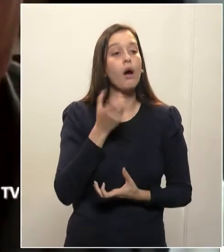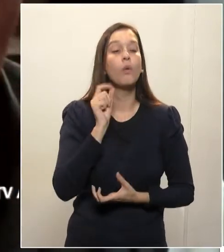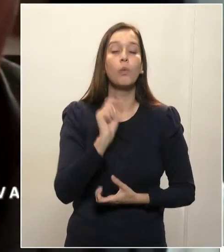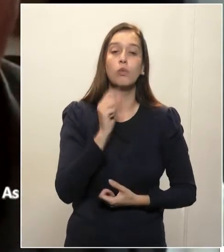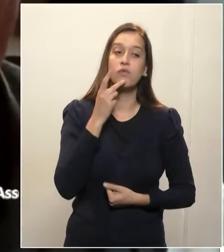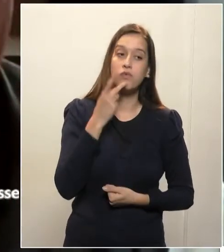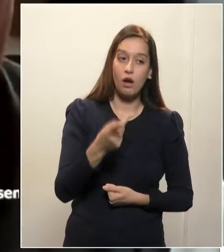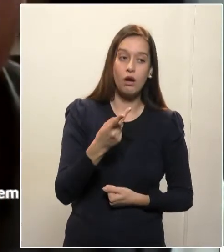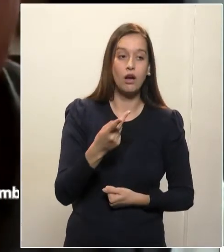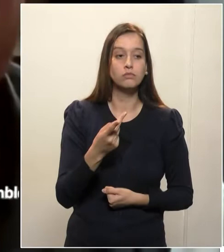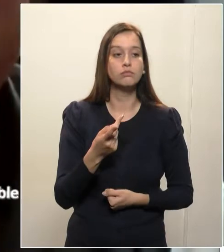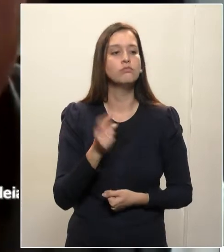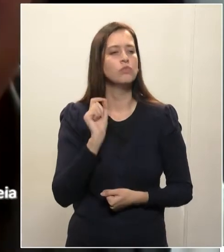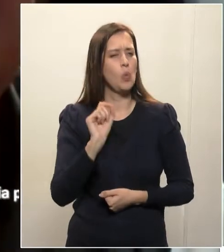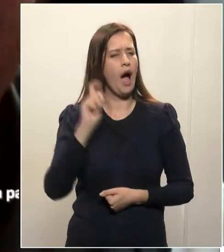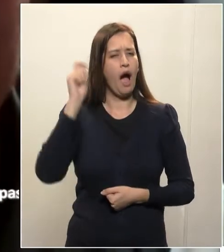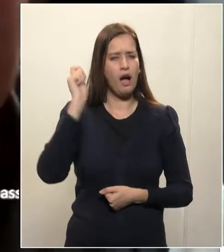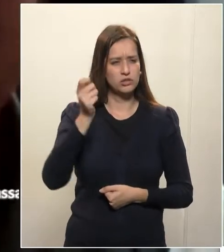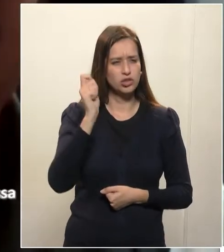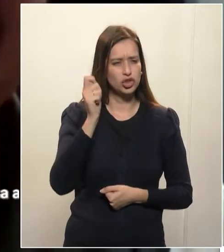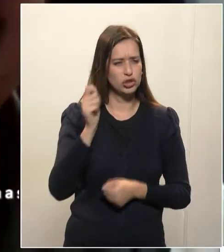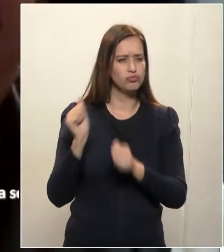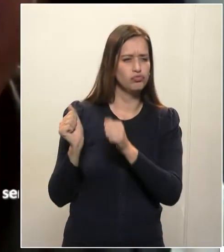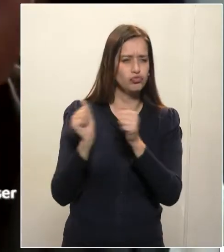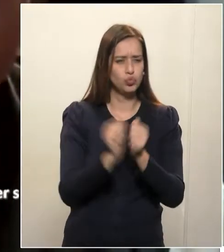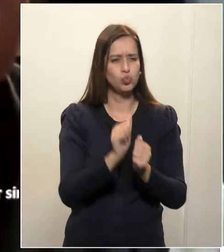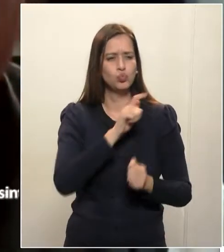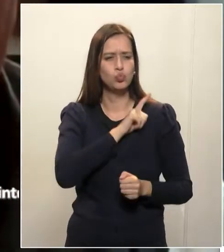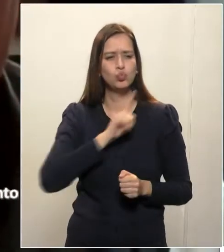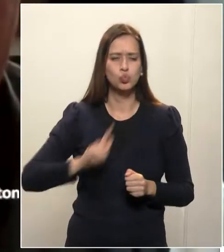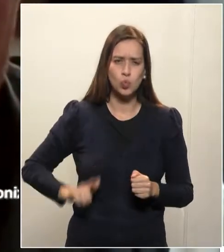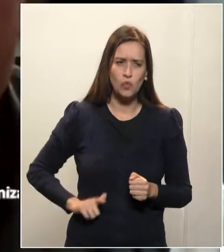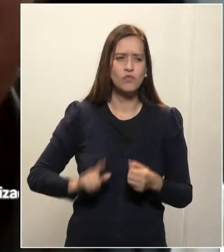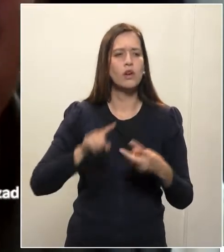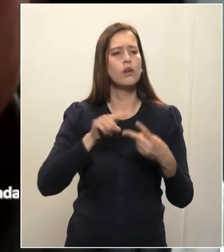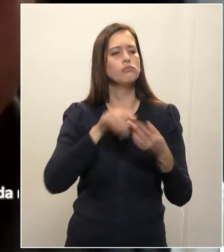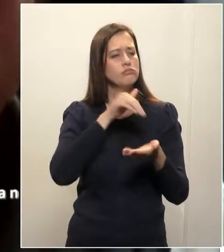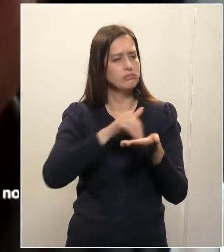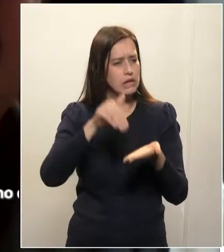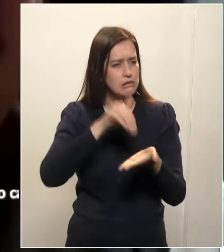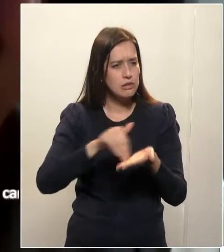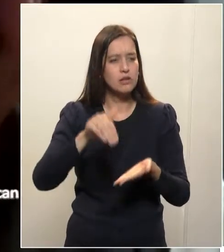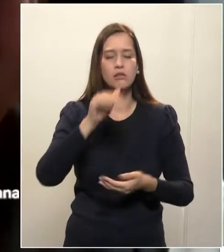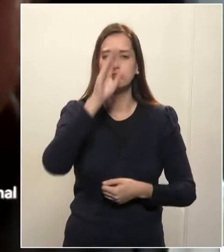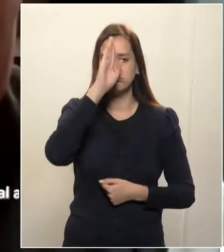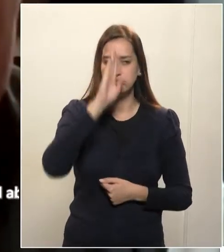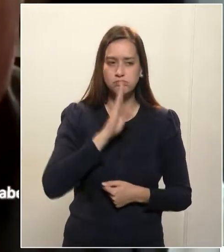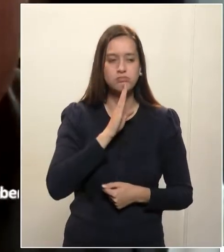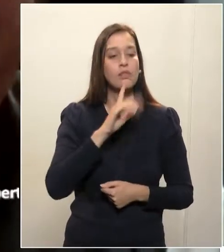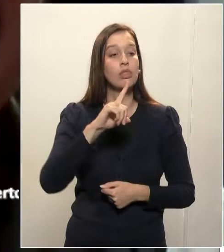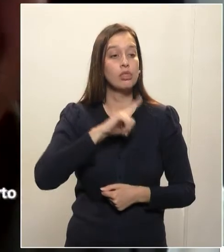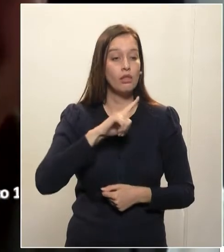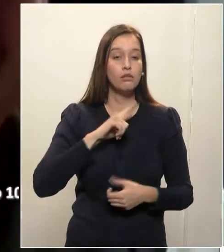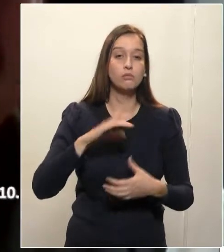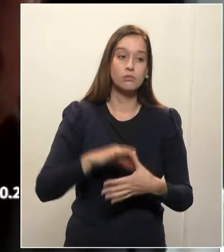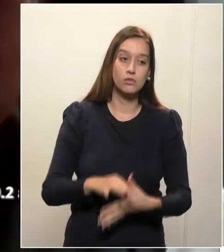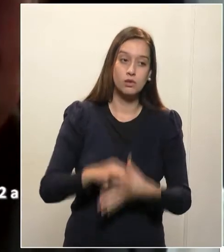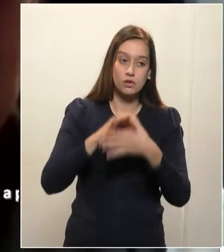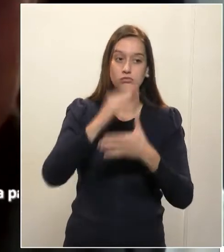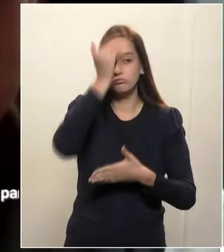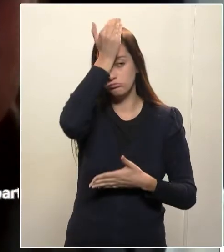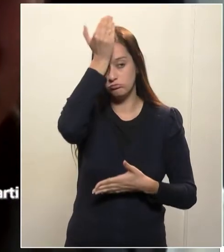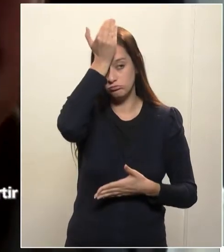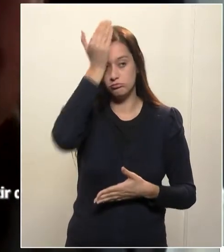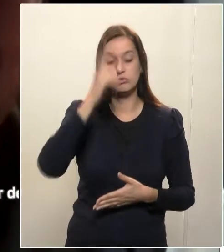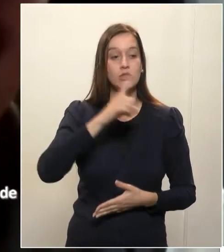governador, a Comissão de Segurança Pública, lá estava presente o líder do SEIM, o deputado delegado